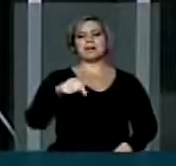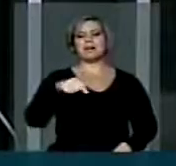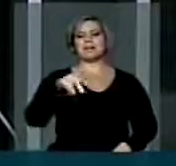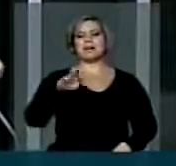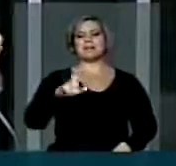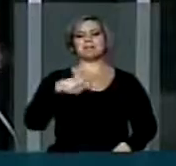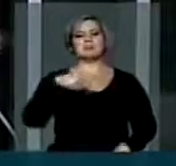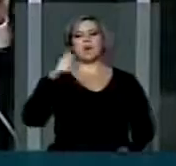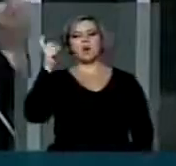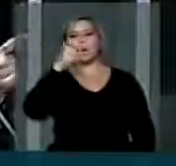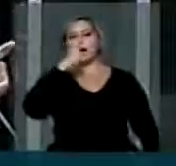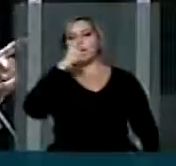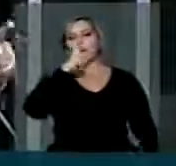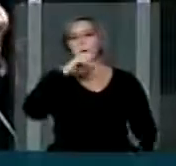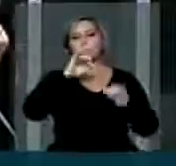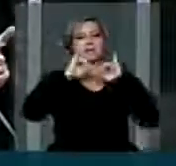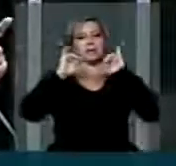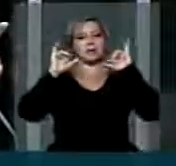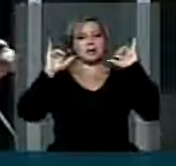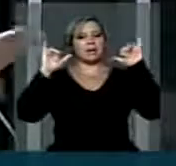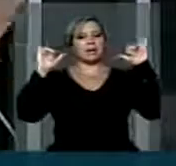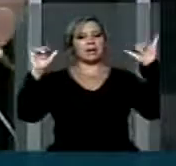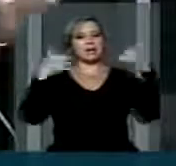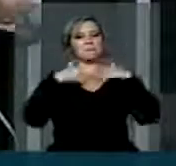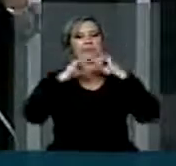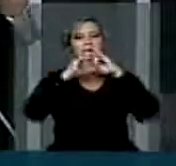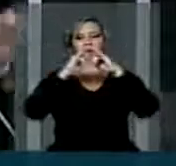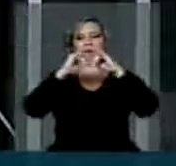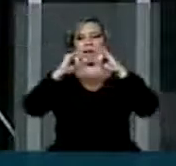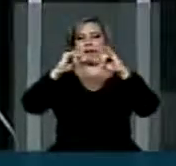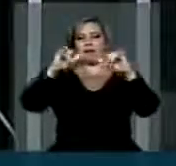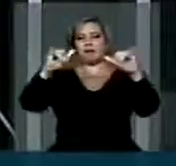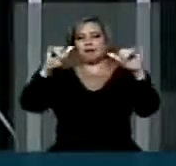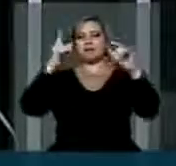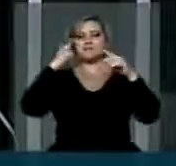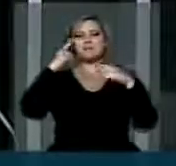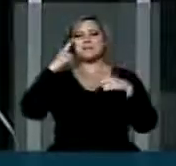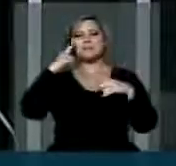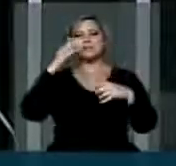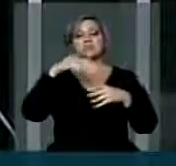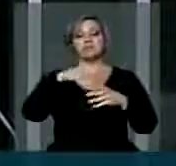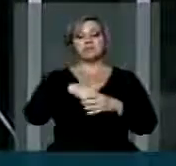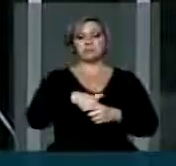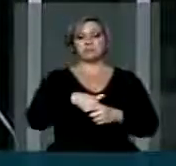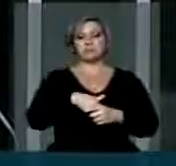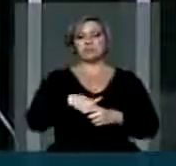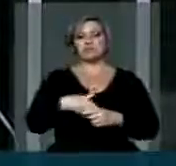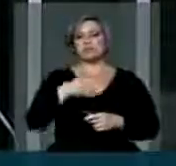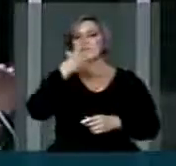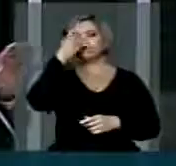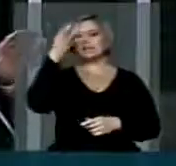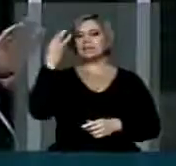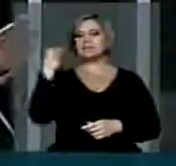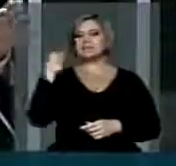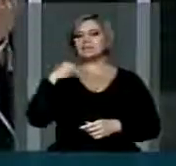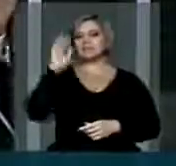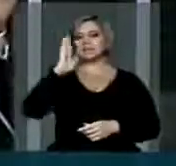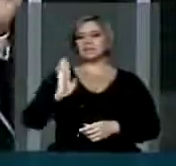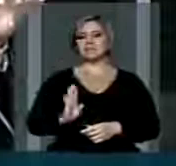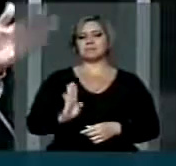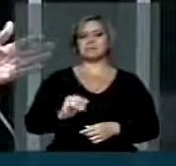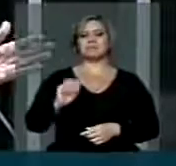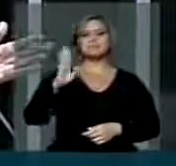que está em campanha, em palanque, despreocupada com o país. Agora, em janeiro, as principais